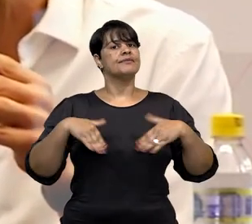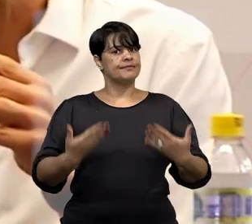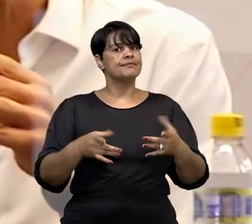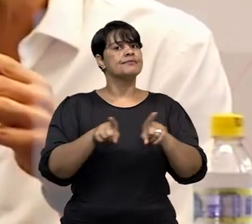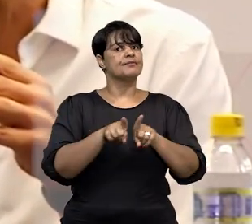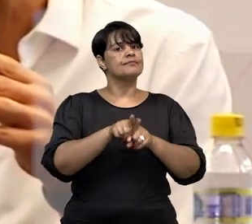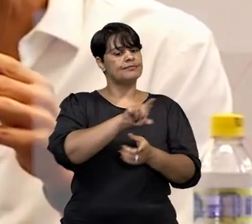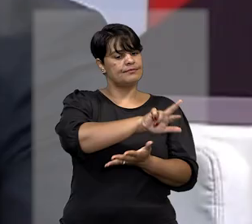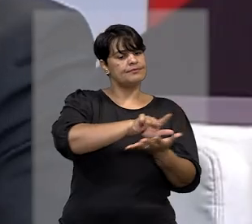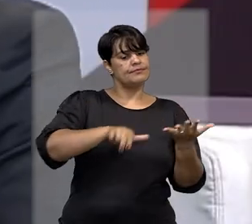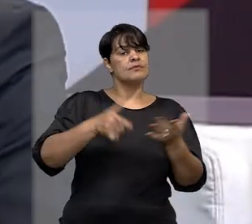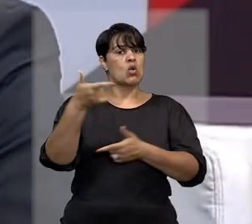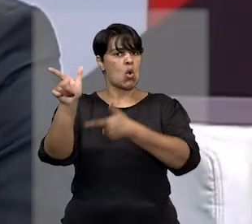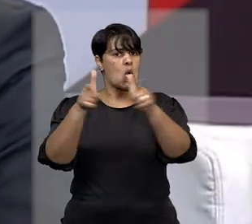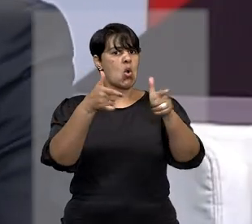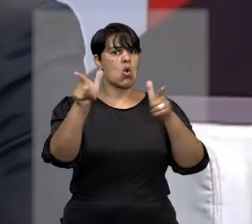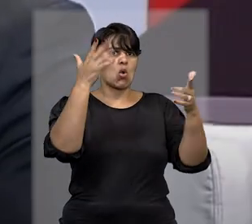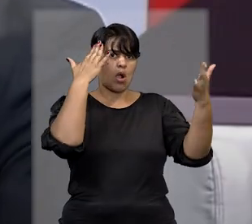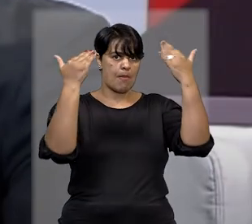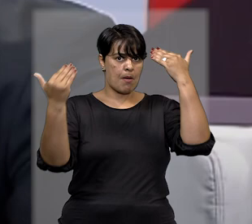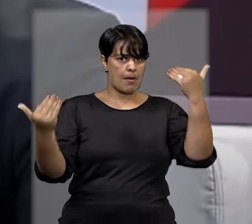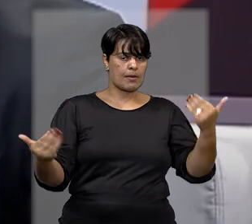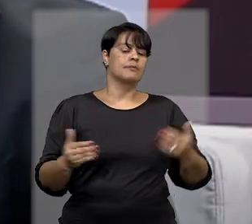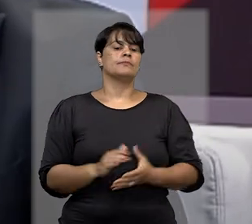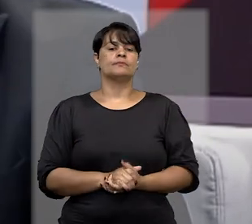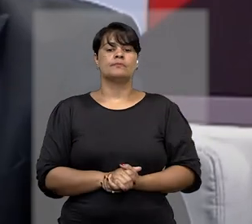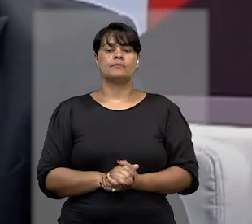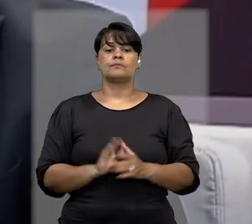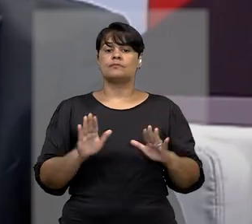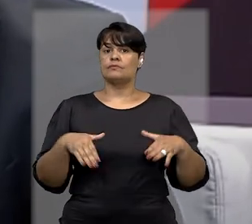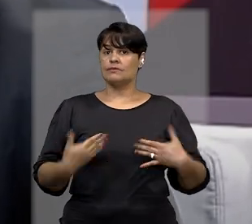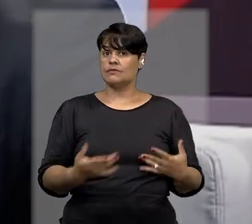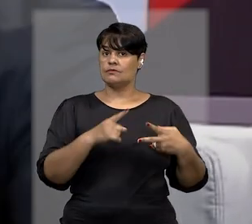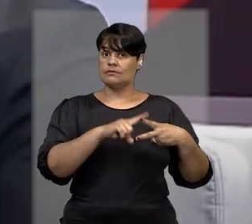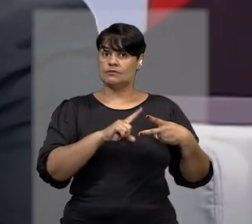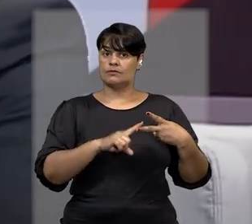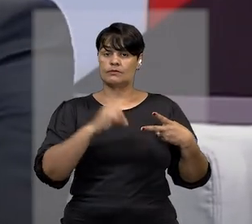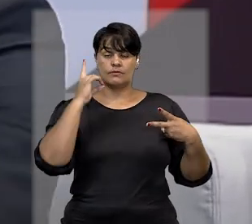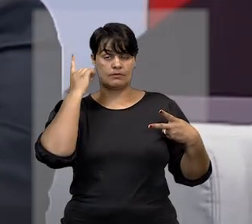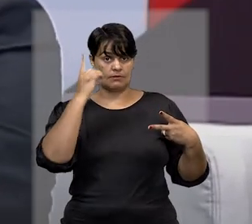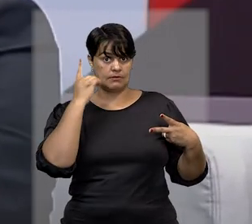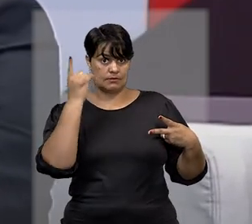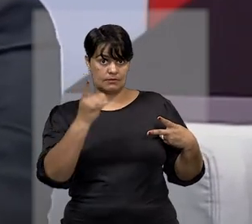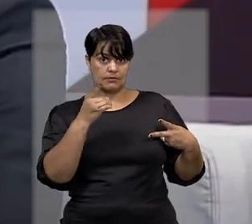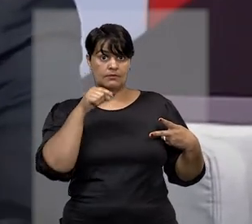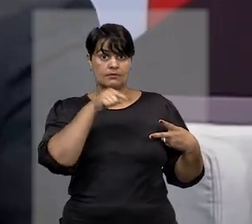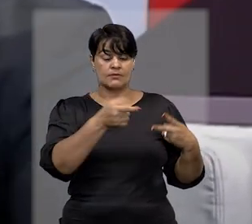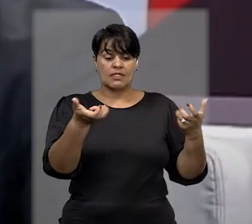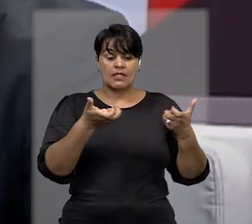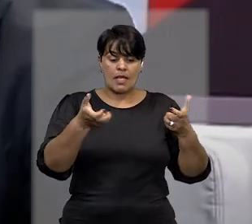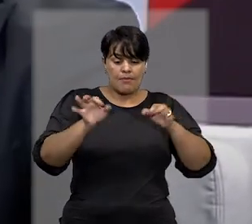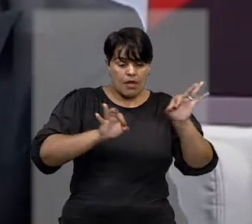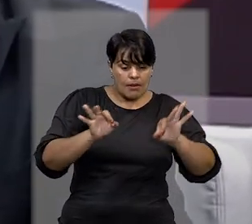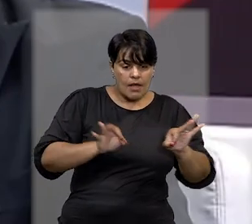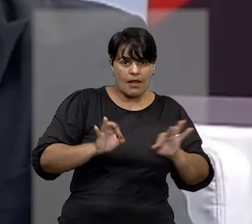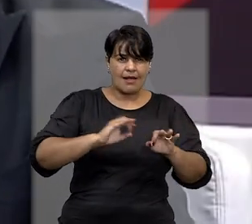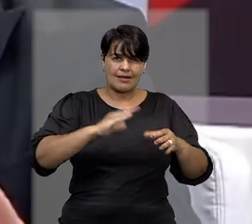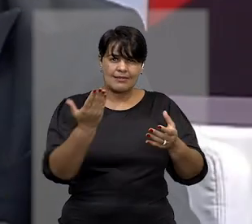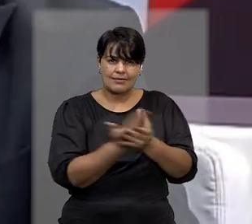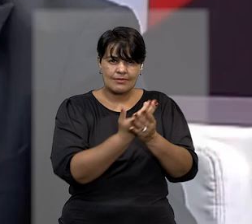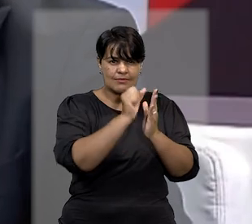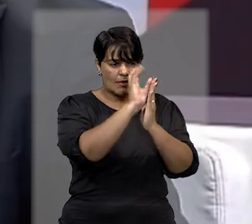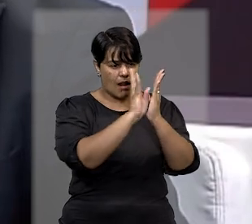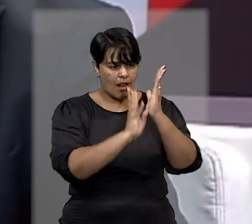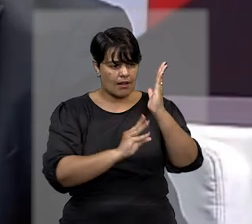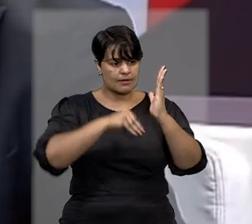outras autoridades. Nesse sentido, segundo os parlamentares, a fim de preparar ações civil e penal contra o